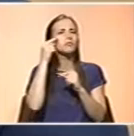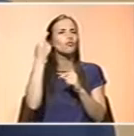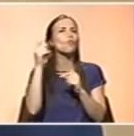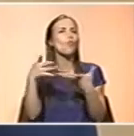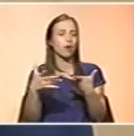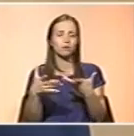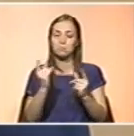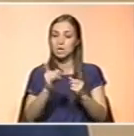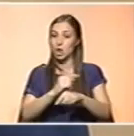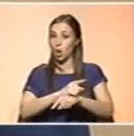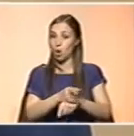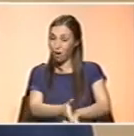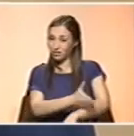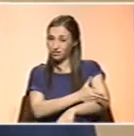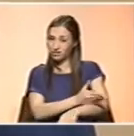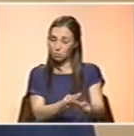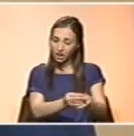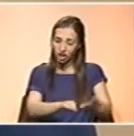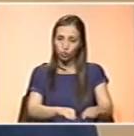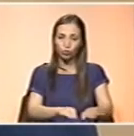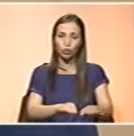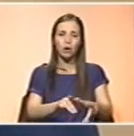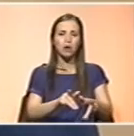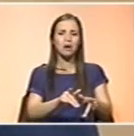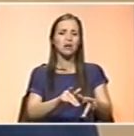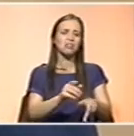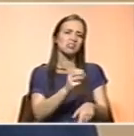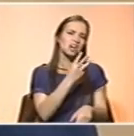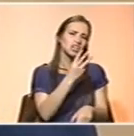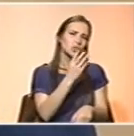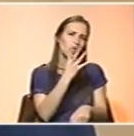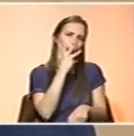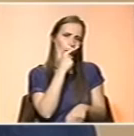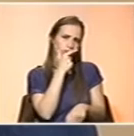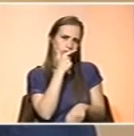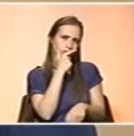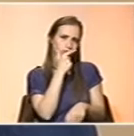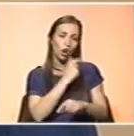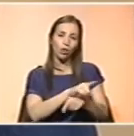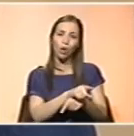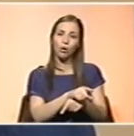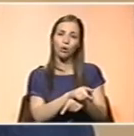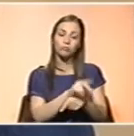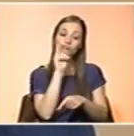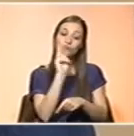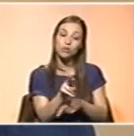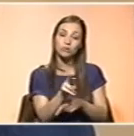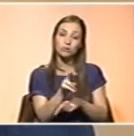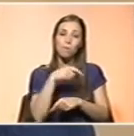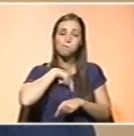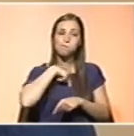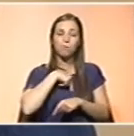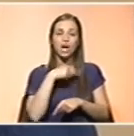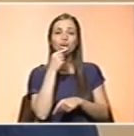cedo, nós transmitimos à criança, a partir dos 3, 4 anos, a noção de que é preciso identificar as hipoglicemias, portanto, as baixas de